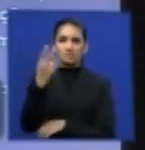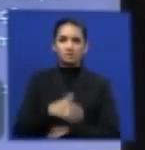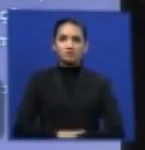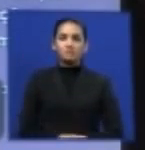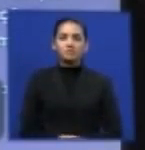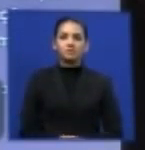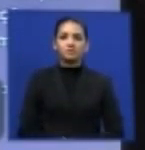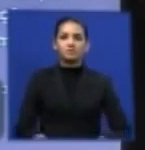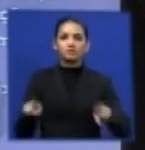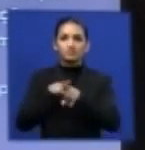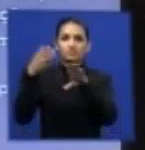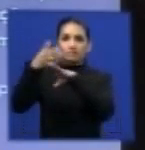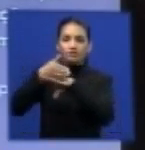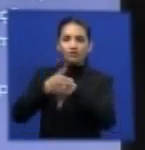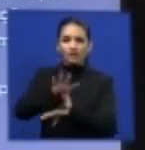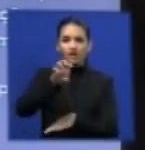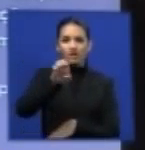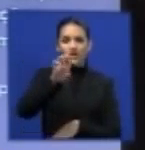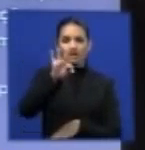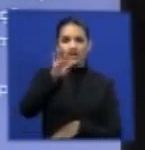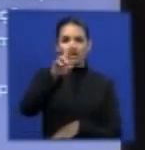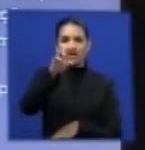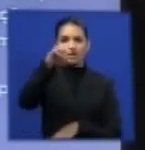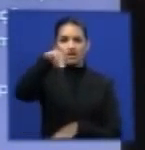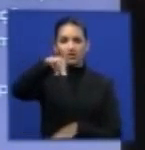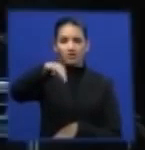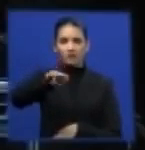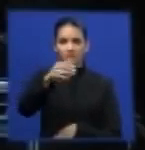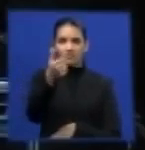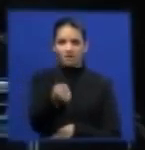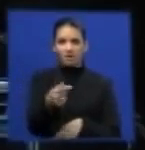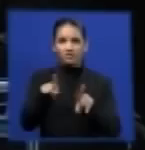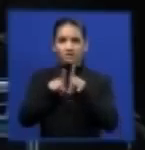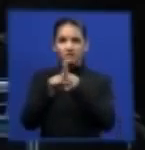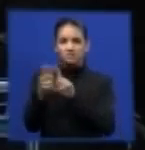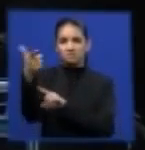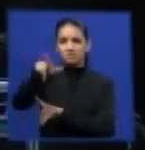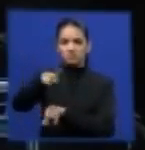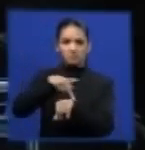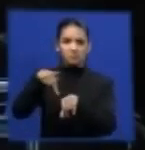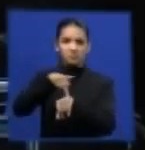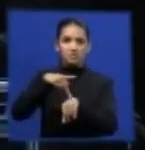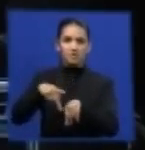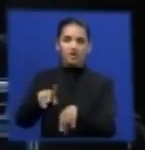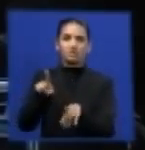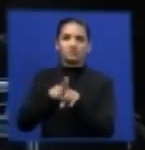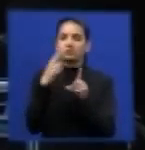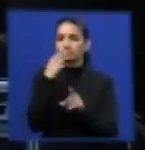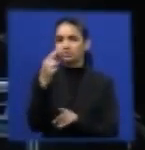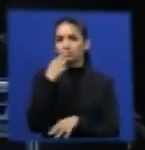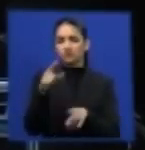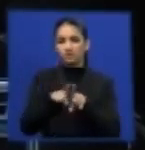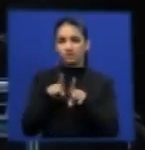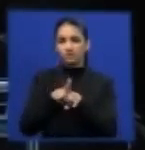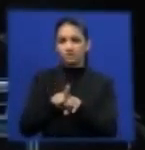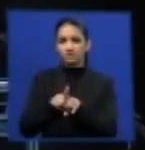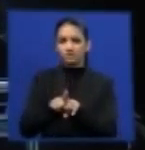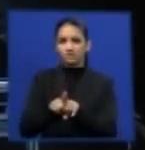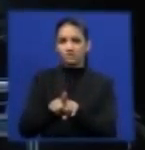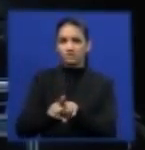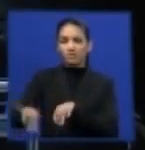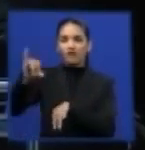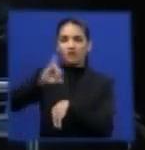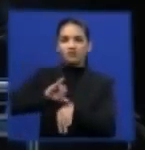Estivemos na ETRMA, European Tires and Road Manufacturing Association, com sede em Bruxelas,